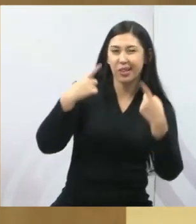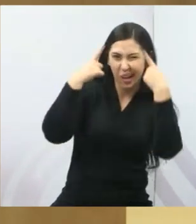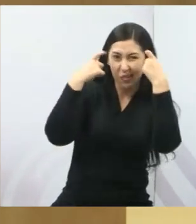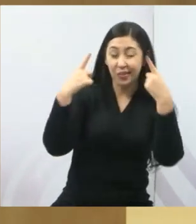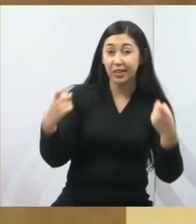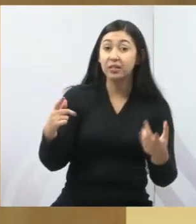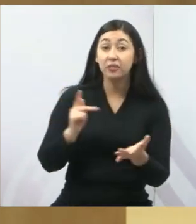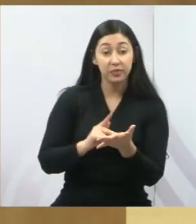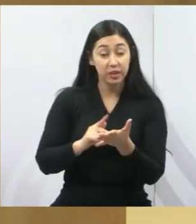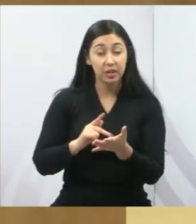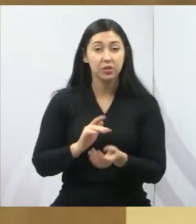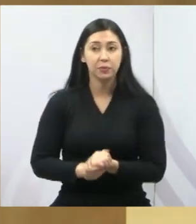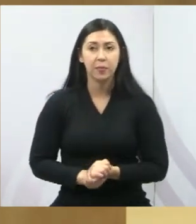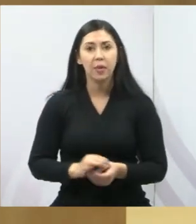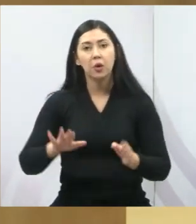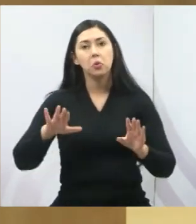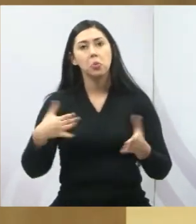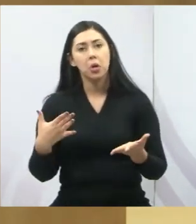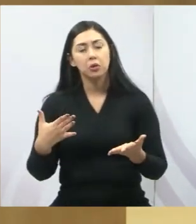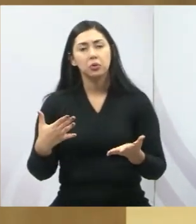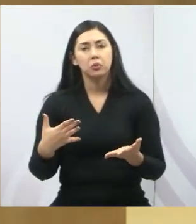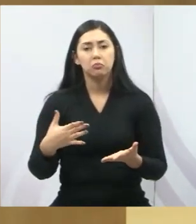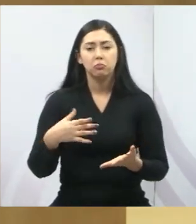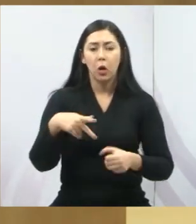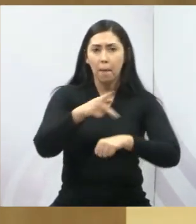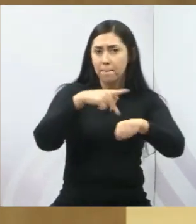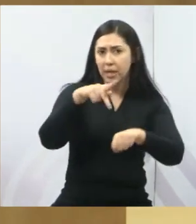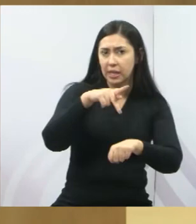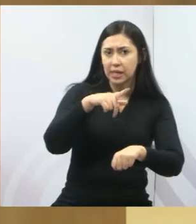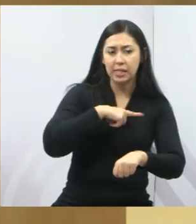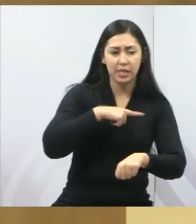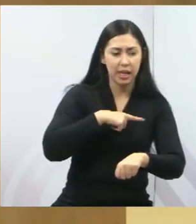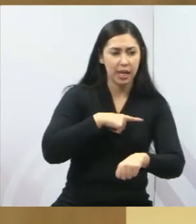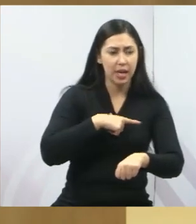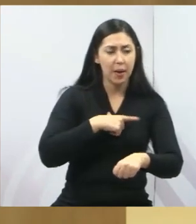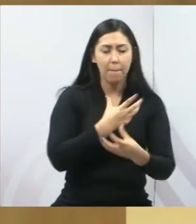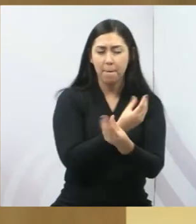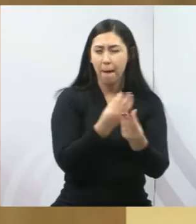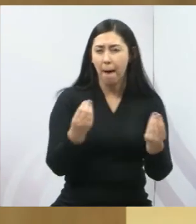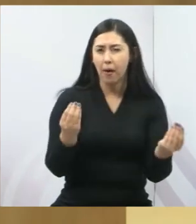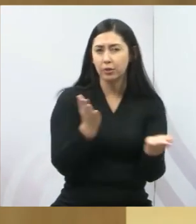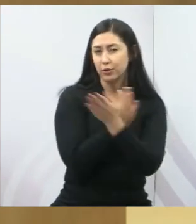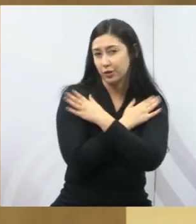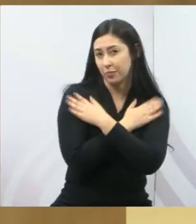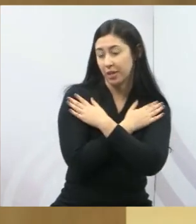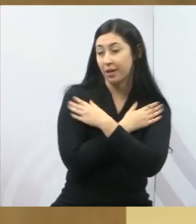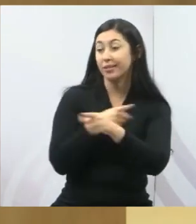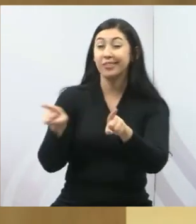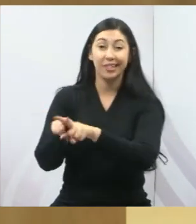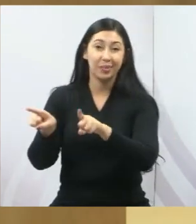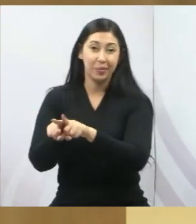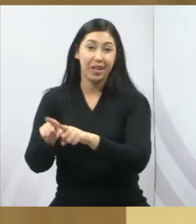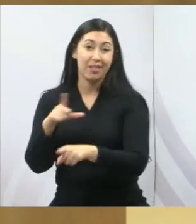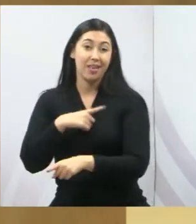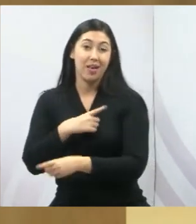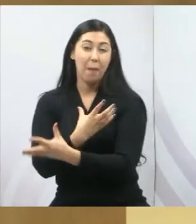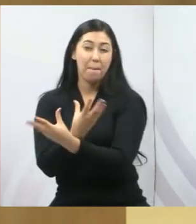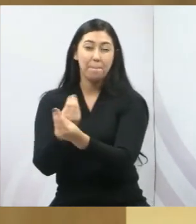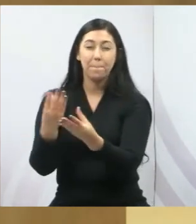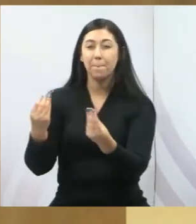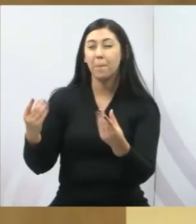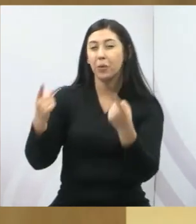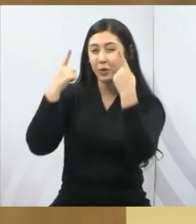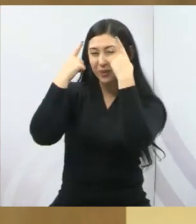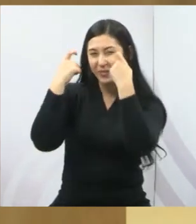você for olhar os dados de qualquer país, quando aumenta o desemprego, obviamente, consequentemente, você aumenta também a